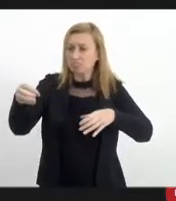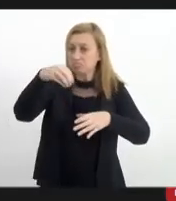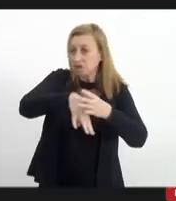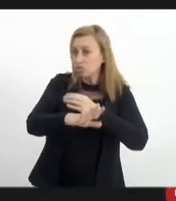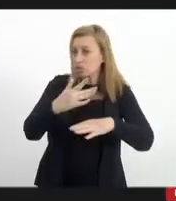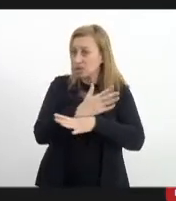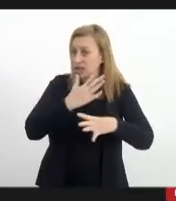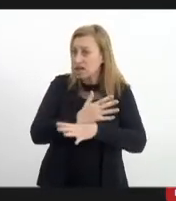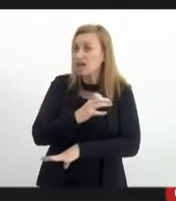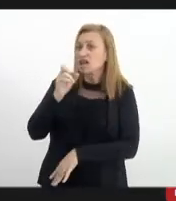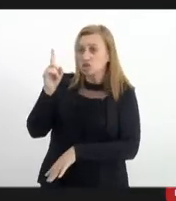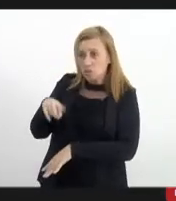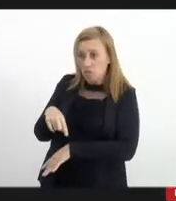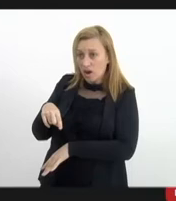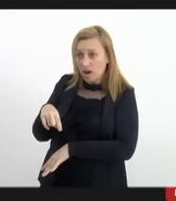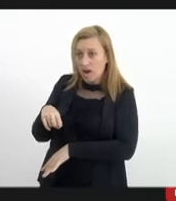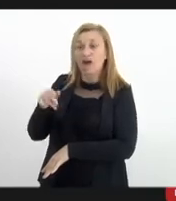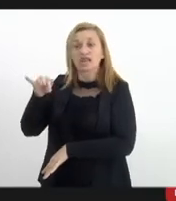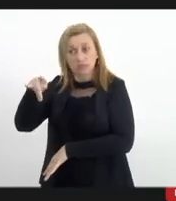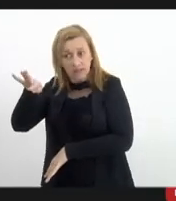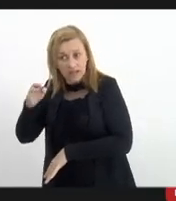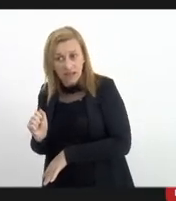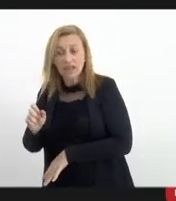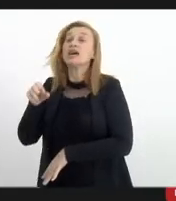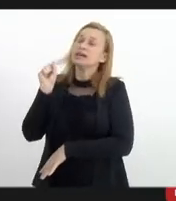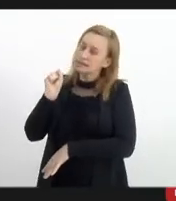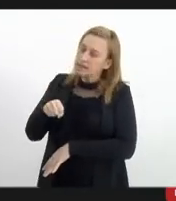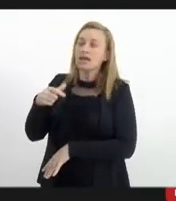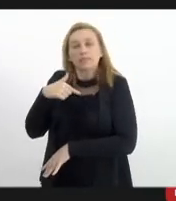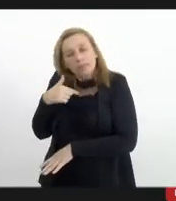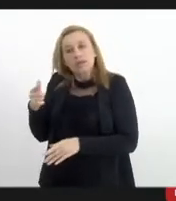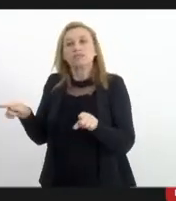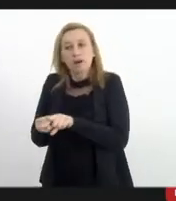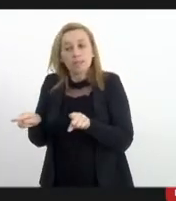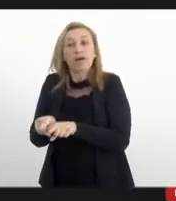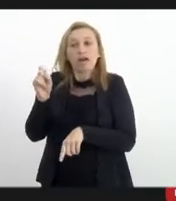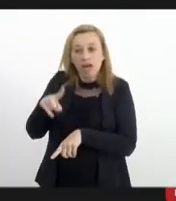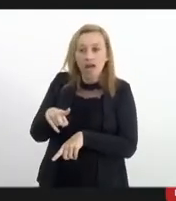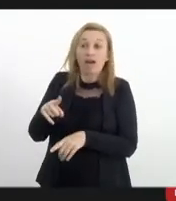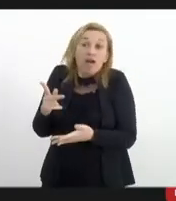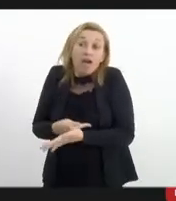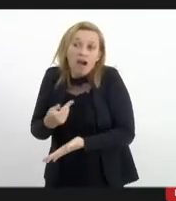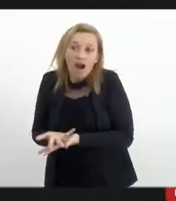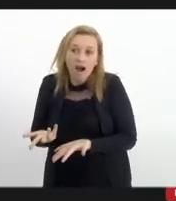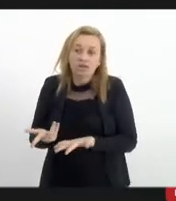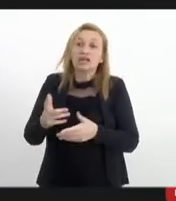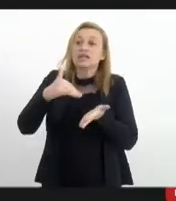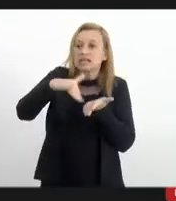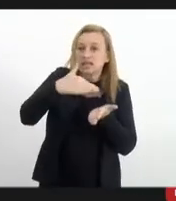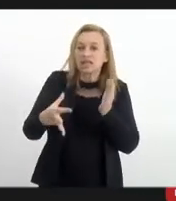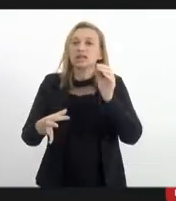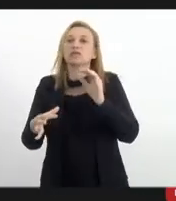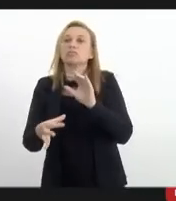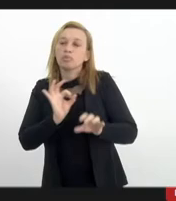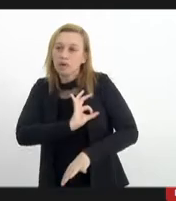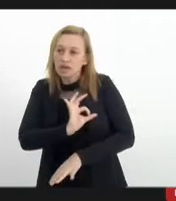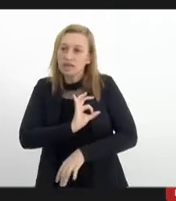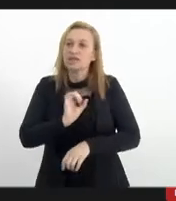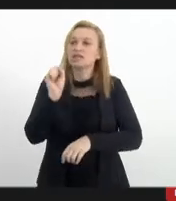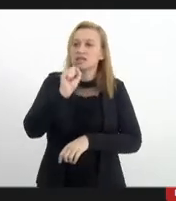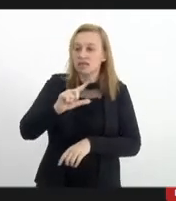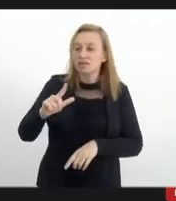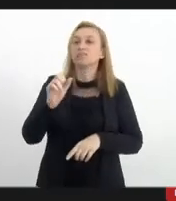Isso é uma excepcionalidade? Para mim, isso é uma excepcionalidade. Para a Polícia Civil, para a Secretaria de Polícia Civil, isso é uma